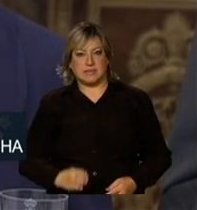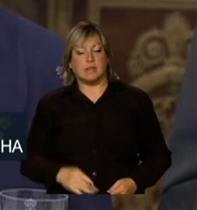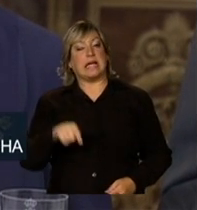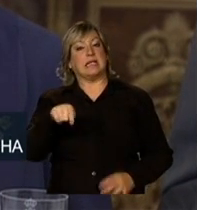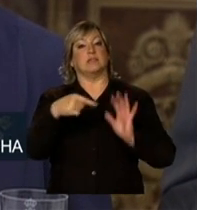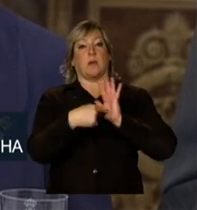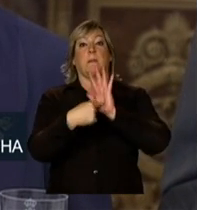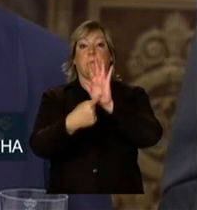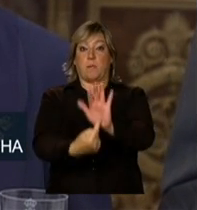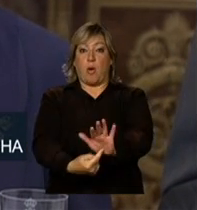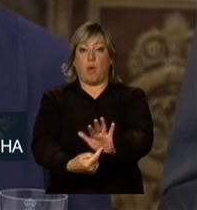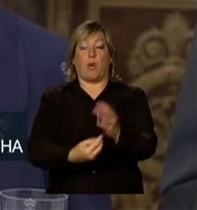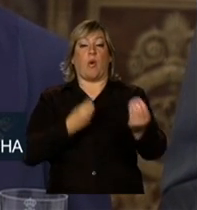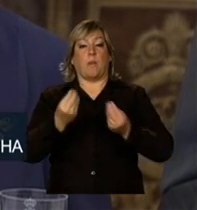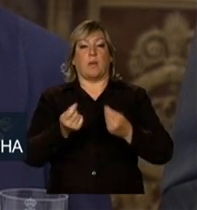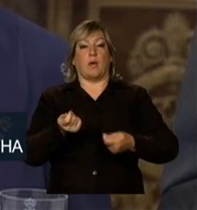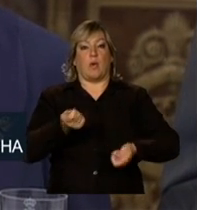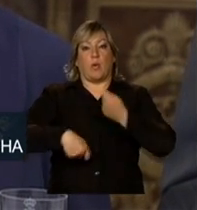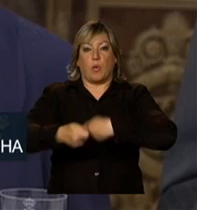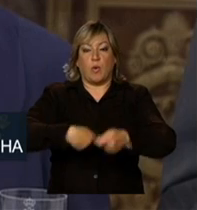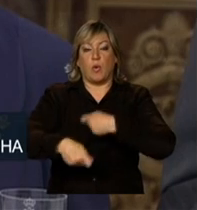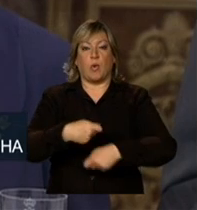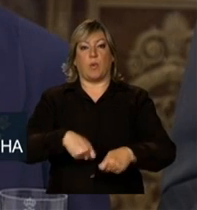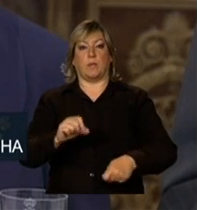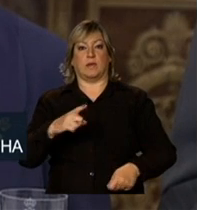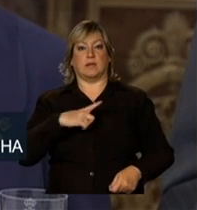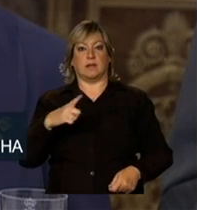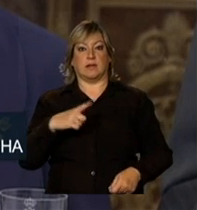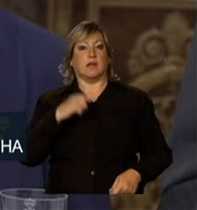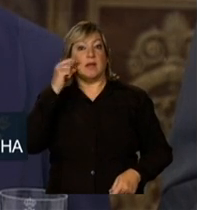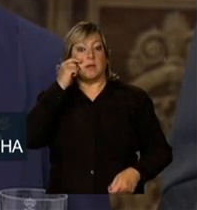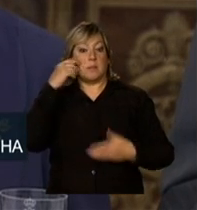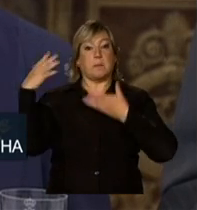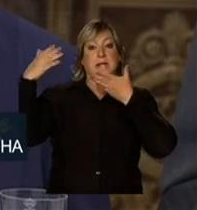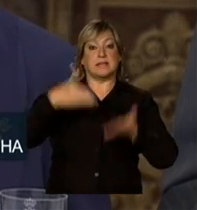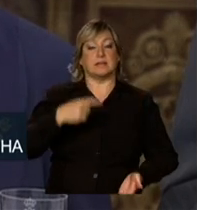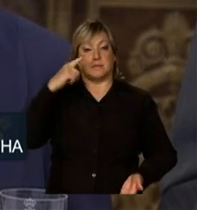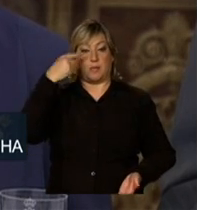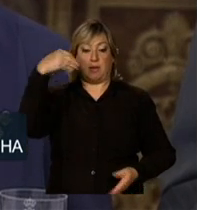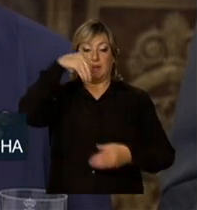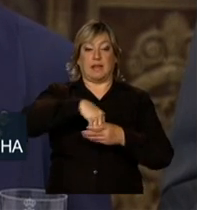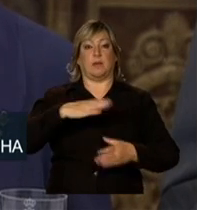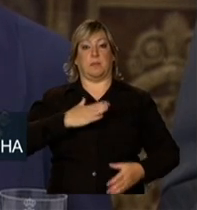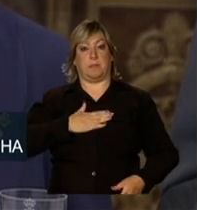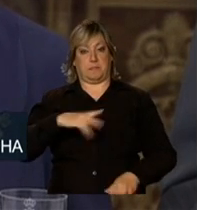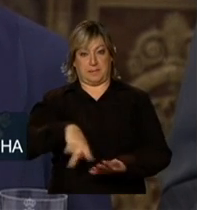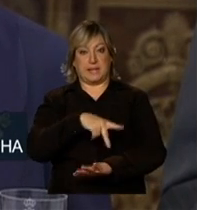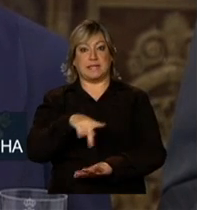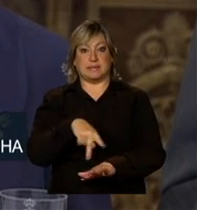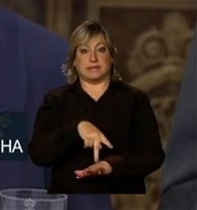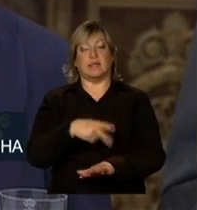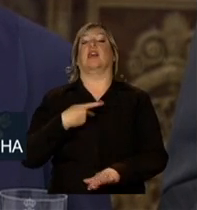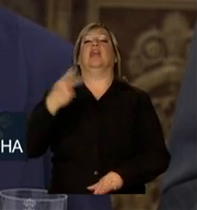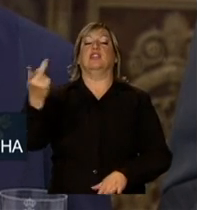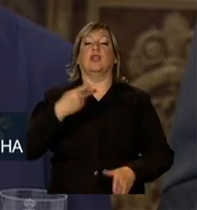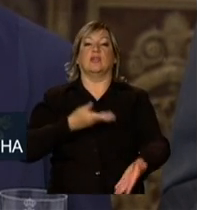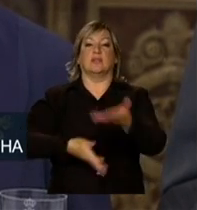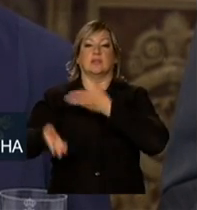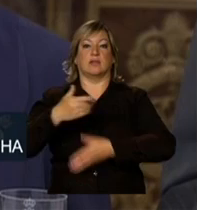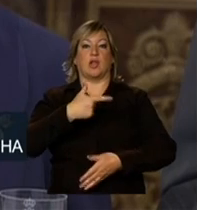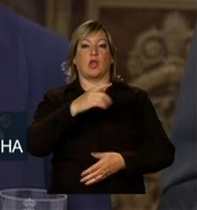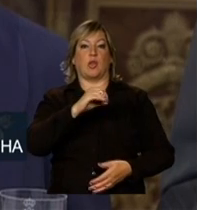do peso econômico e comercial da presença espanhola em meu país. Nosso intercâmbio atingiu em